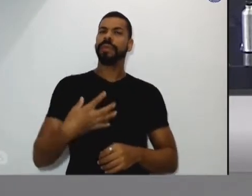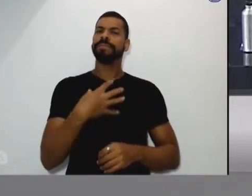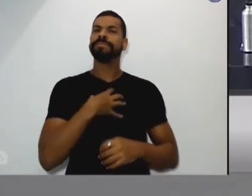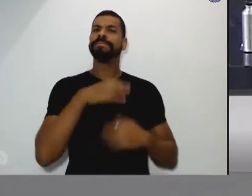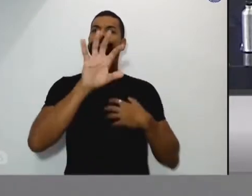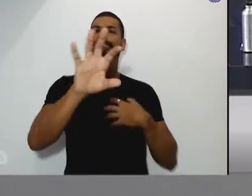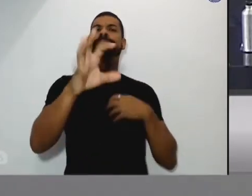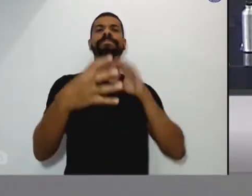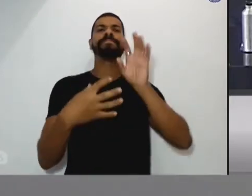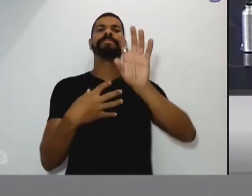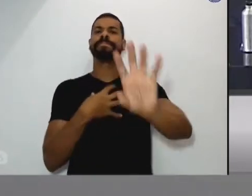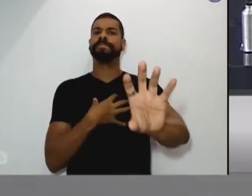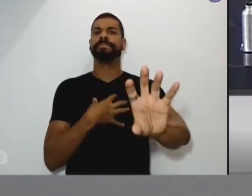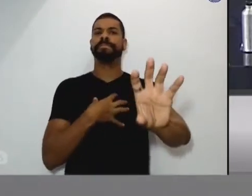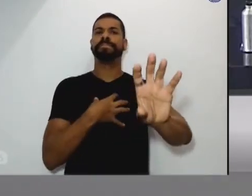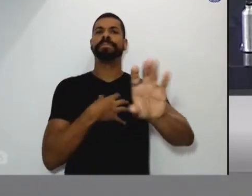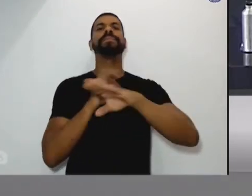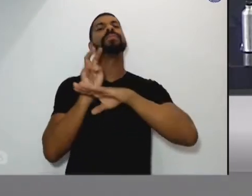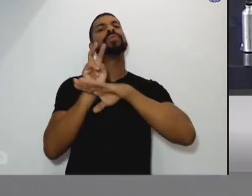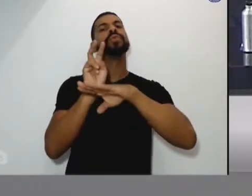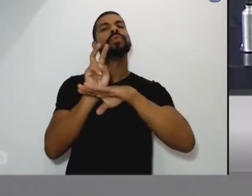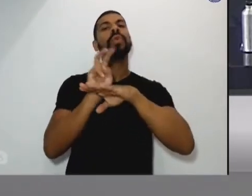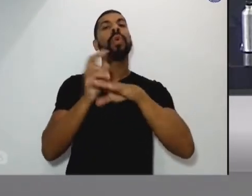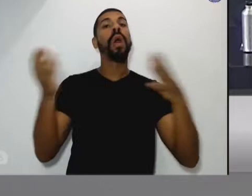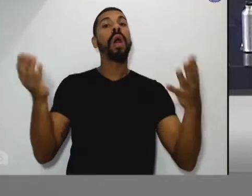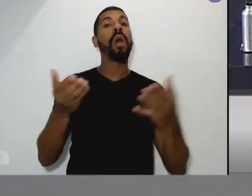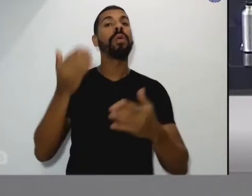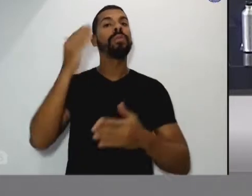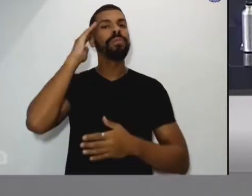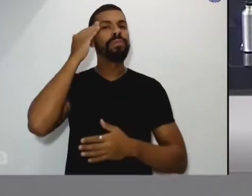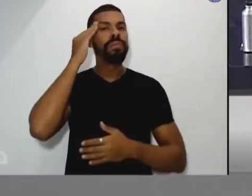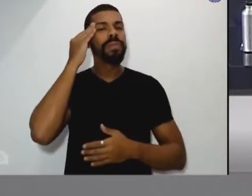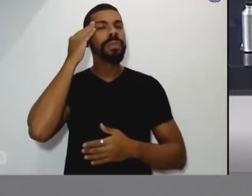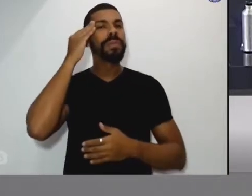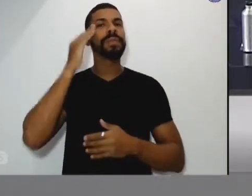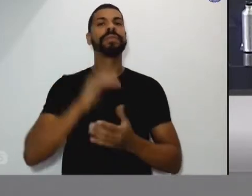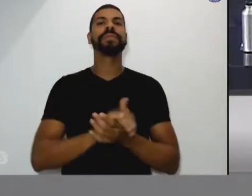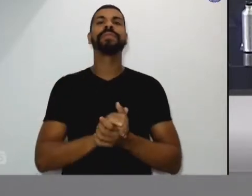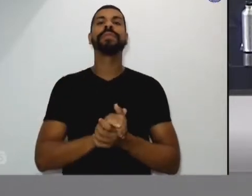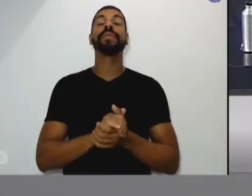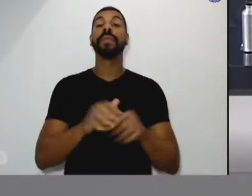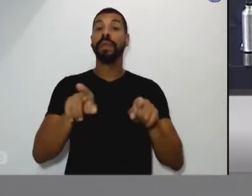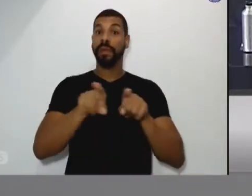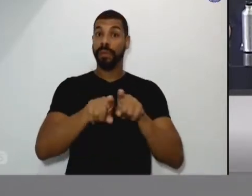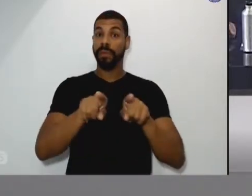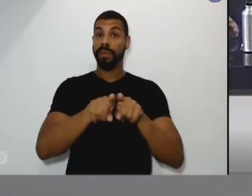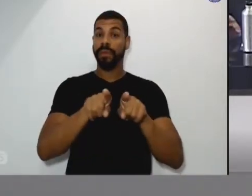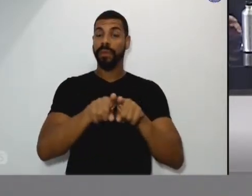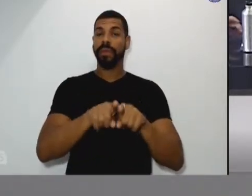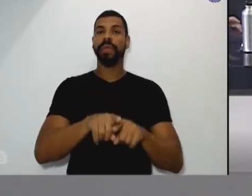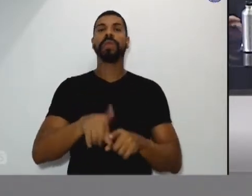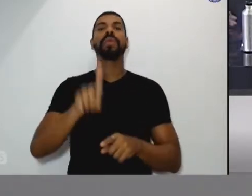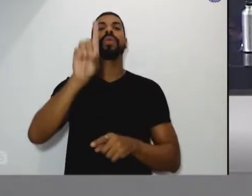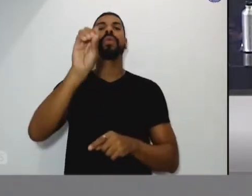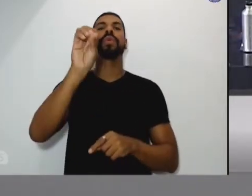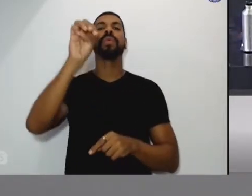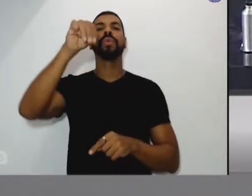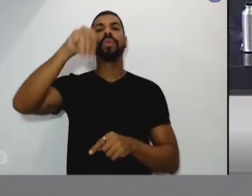cuidou dele. Vamos ouvir nosso queridíssimo arcebispo, Dom Maurício Groto de Camargo.